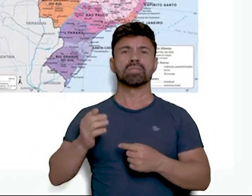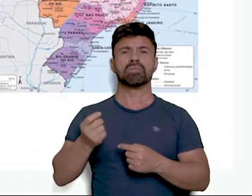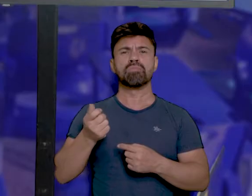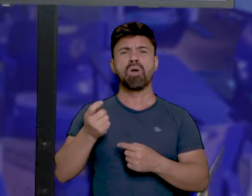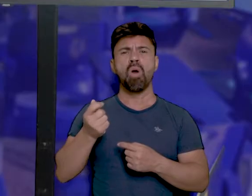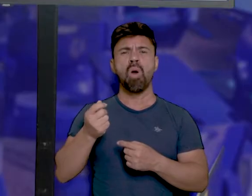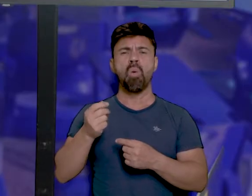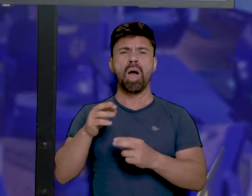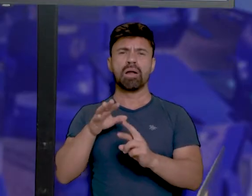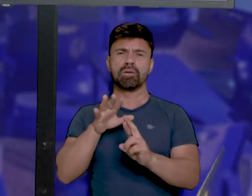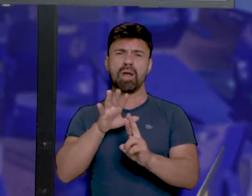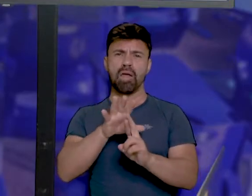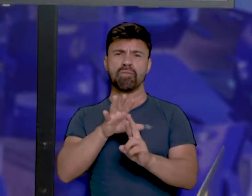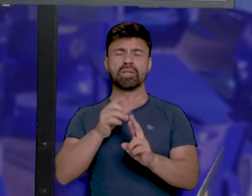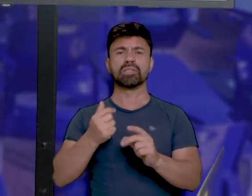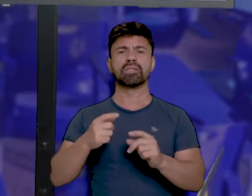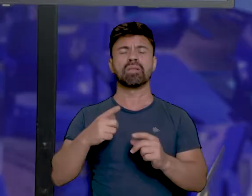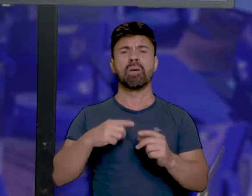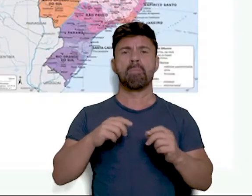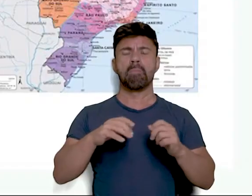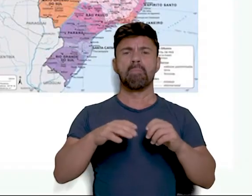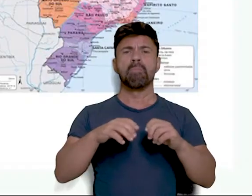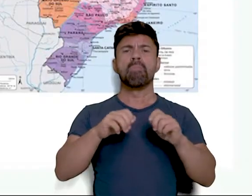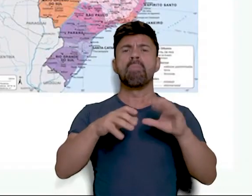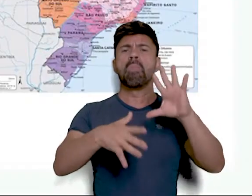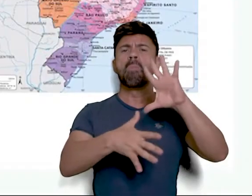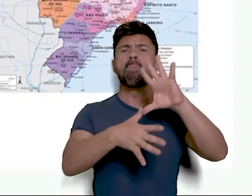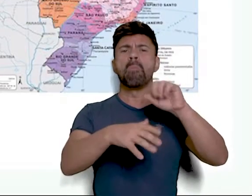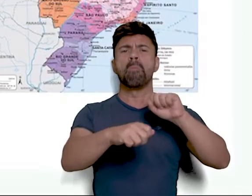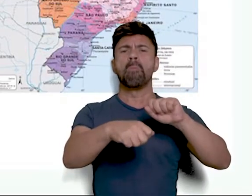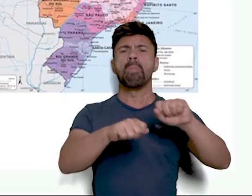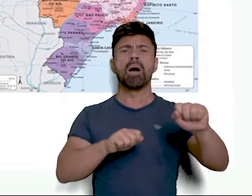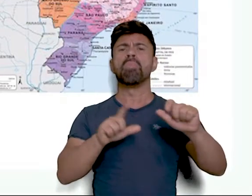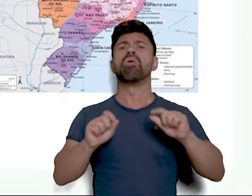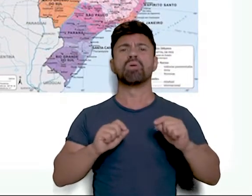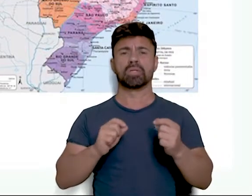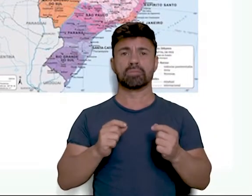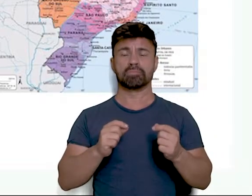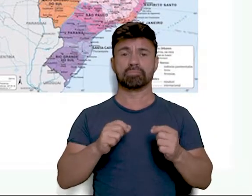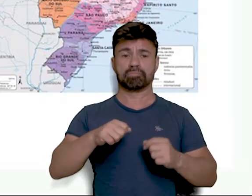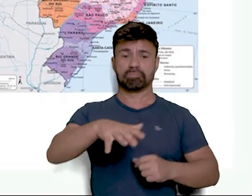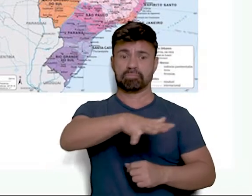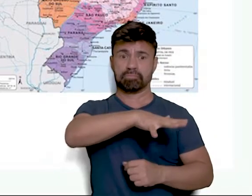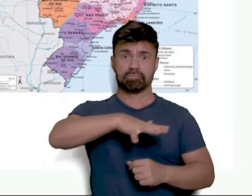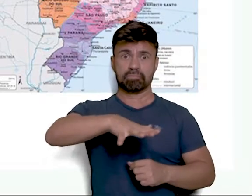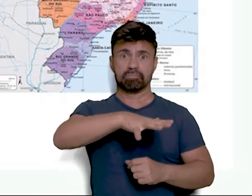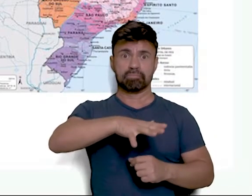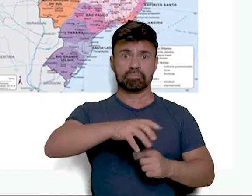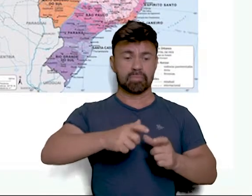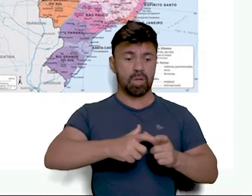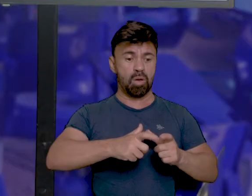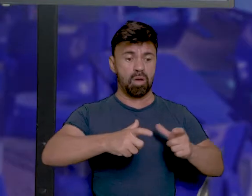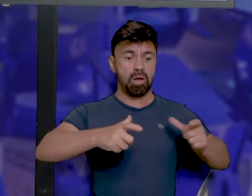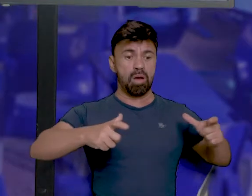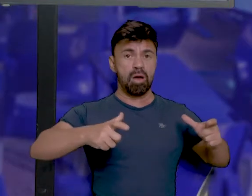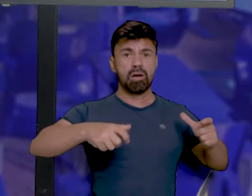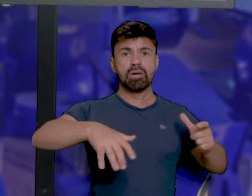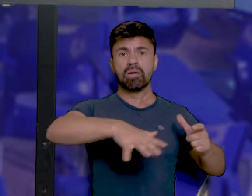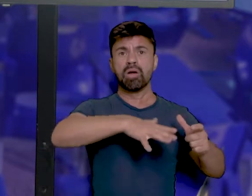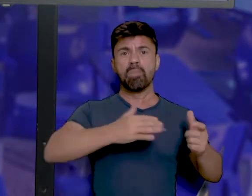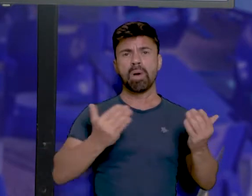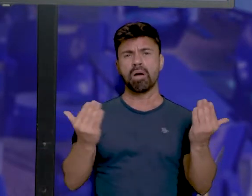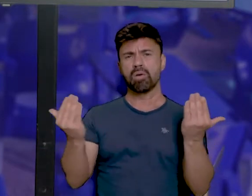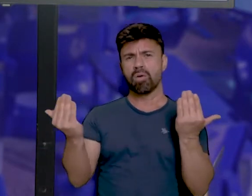referência. Mapa. Mapa é uma representação de dada área e do espaço geográfico, ou seja, são